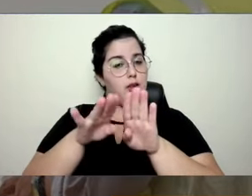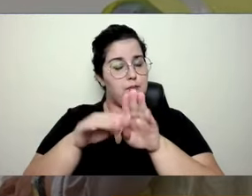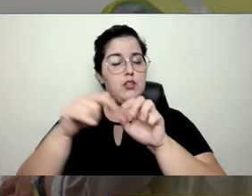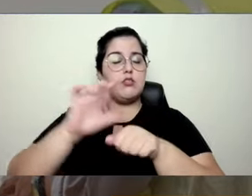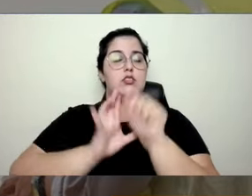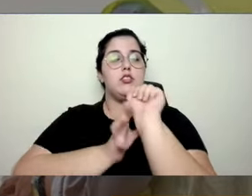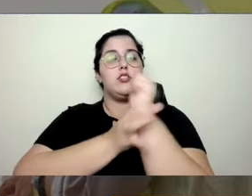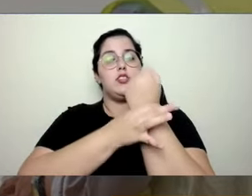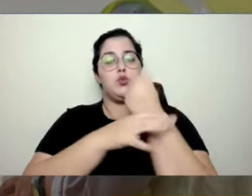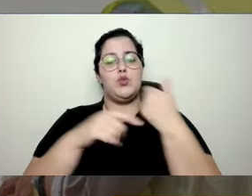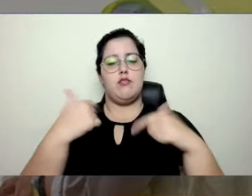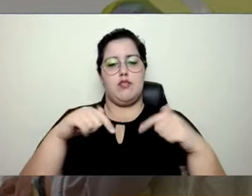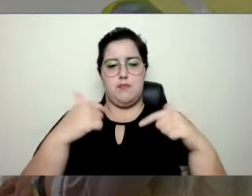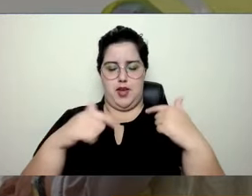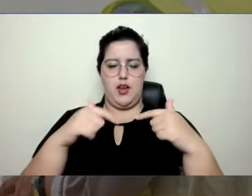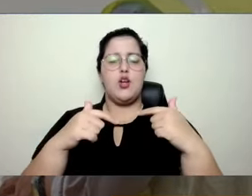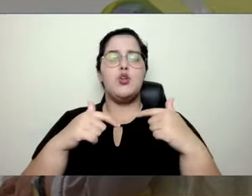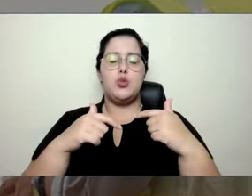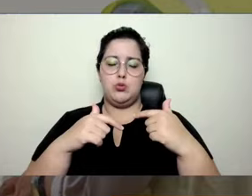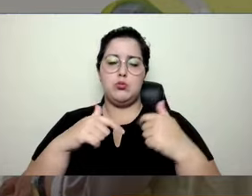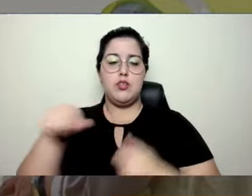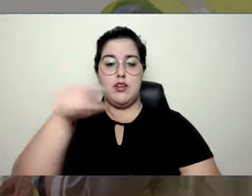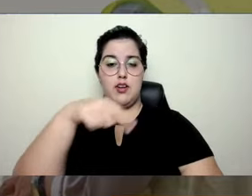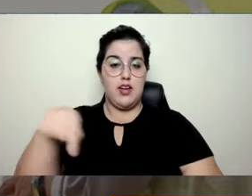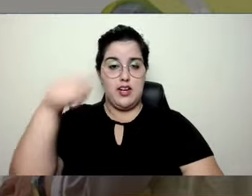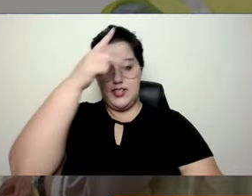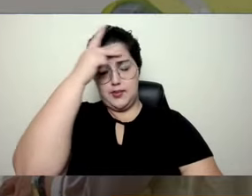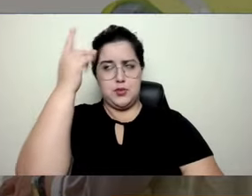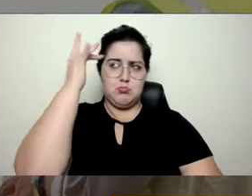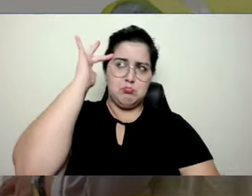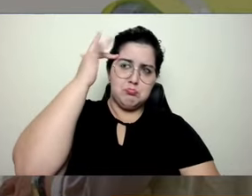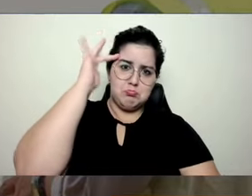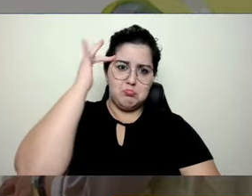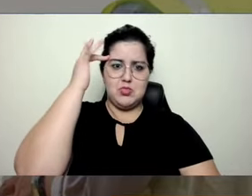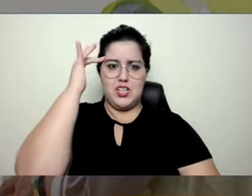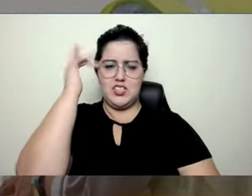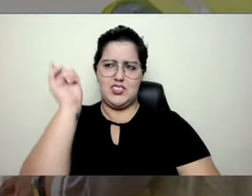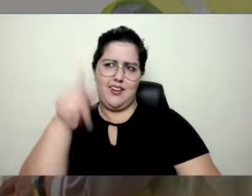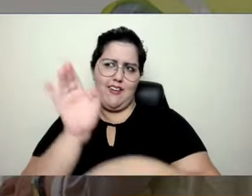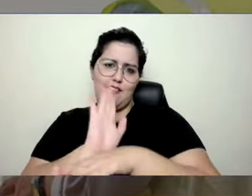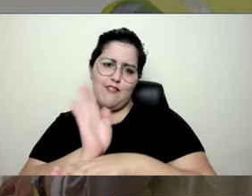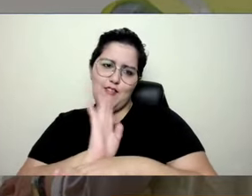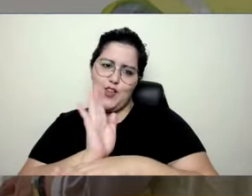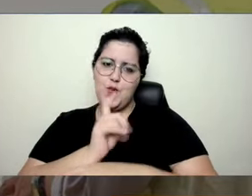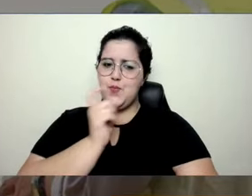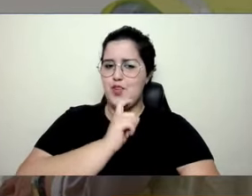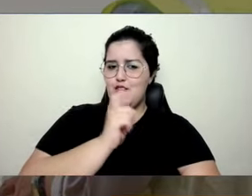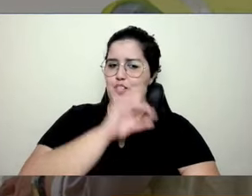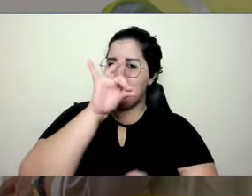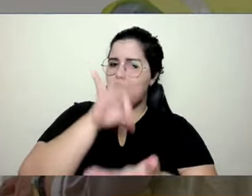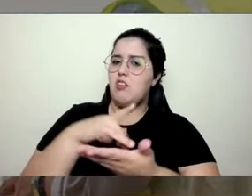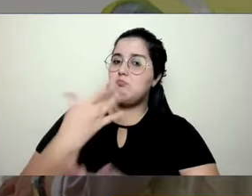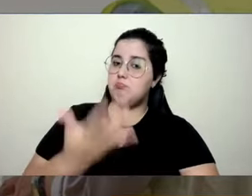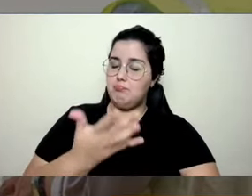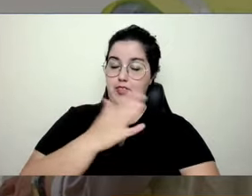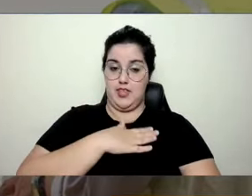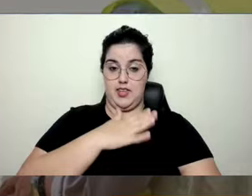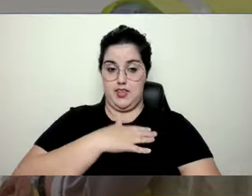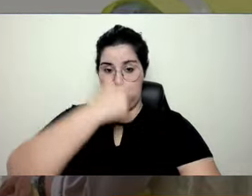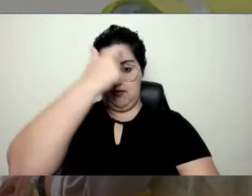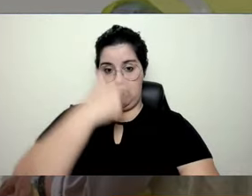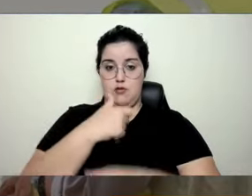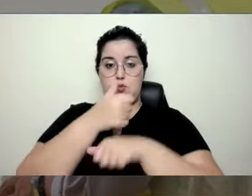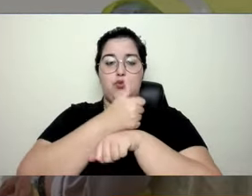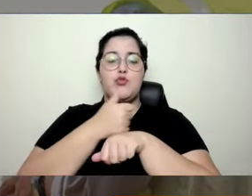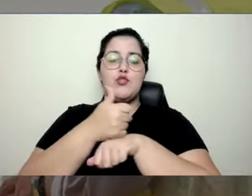A gente vai trazer algumas coisas que muitas pessoas acham que é coisa de filme. Então, eu, de formação, eu